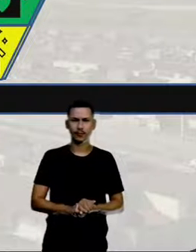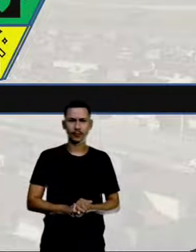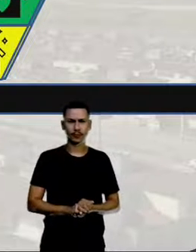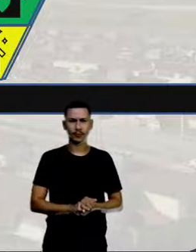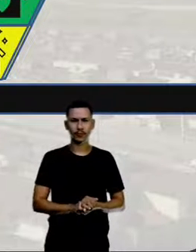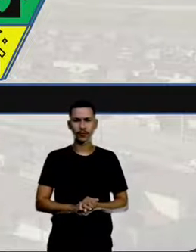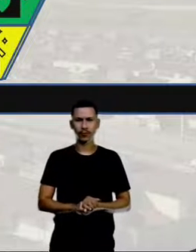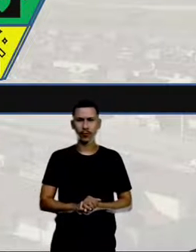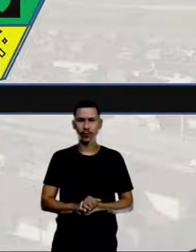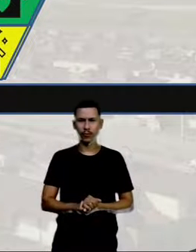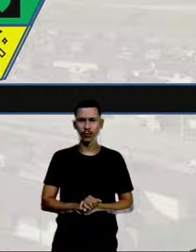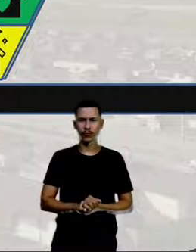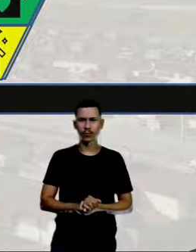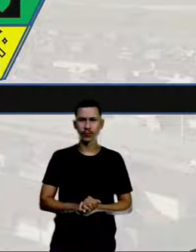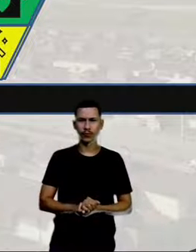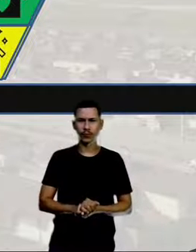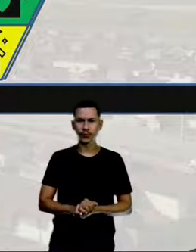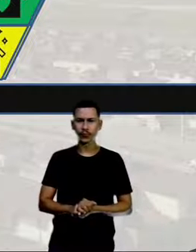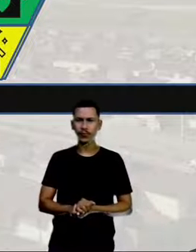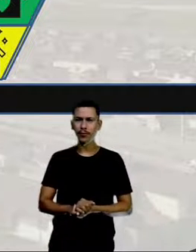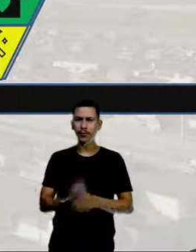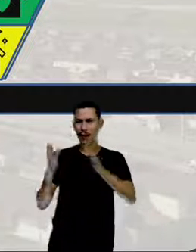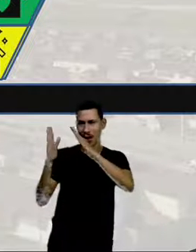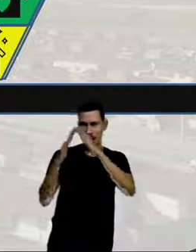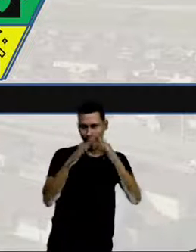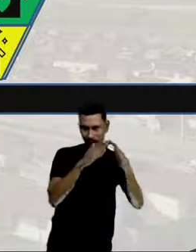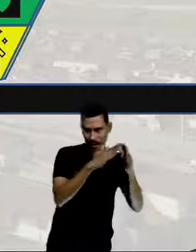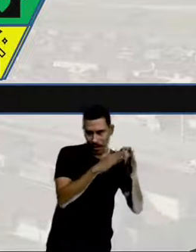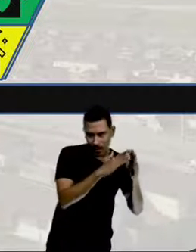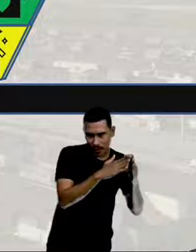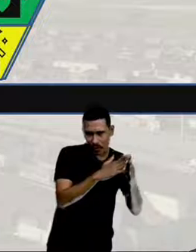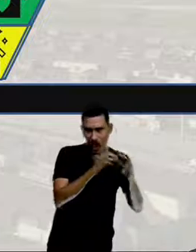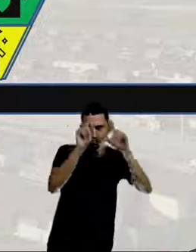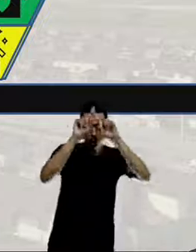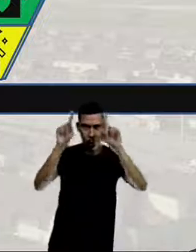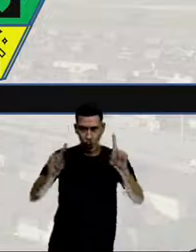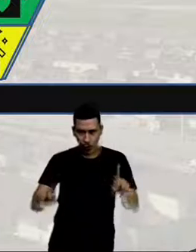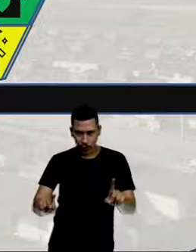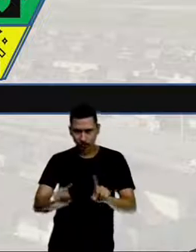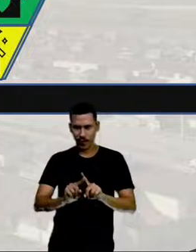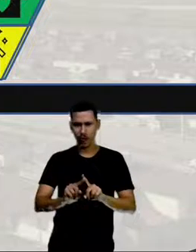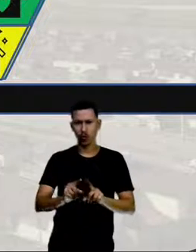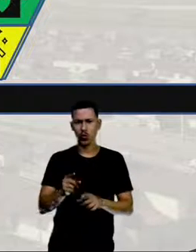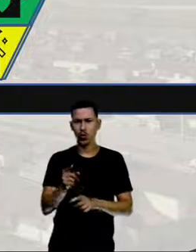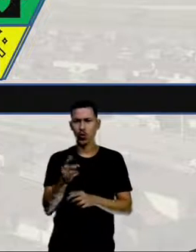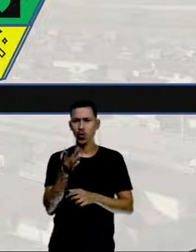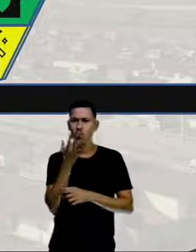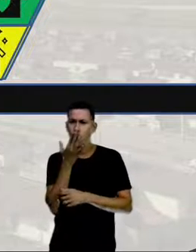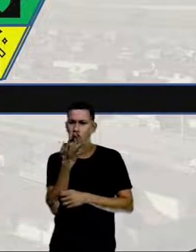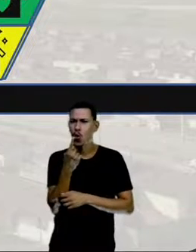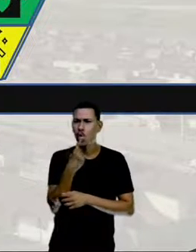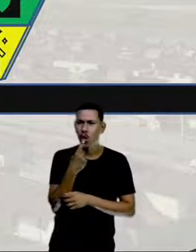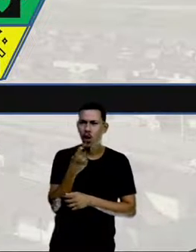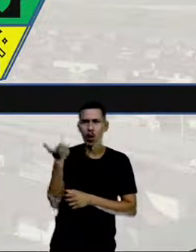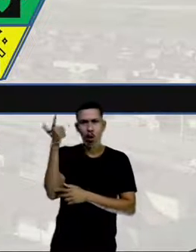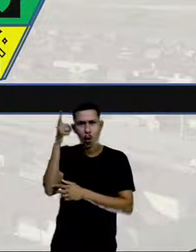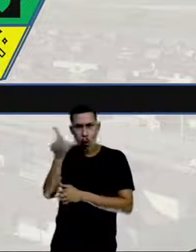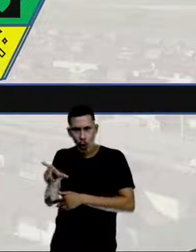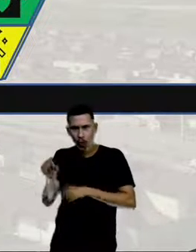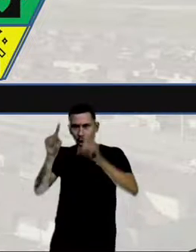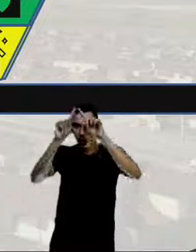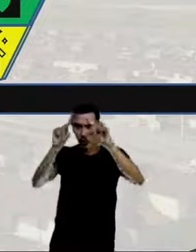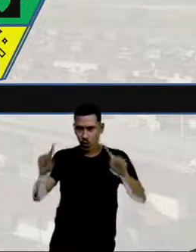quadriláteros rosa, tá bom? Tem aqui outros no quadrilátero, no losango